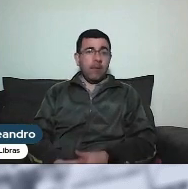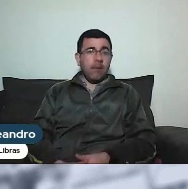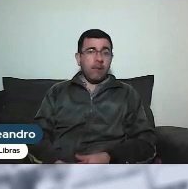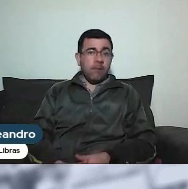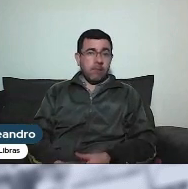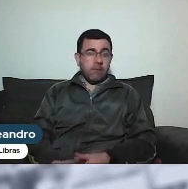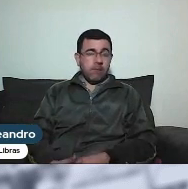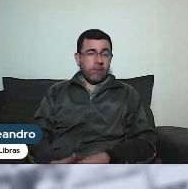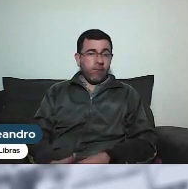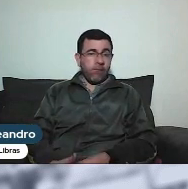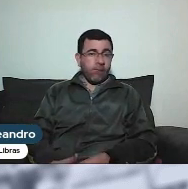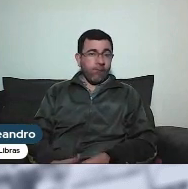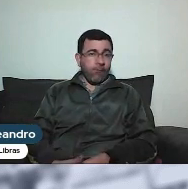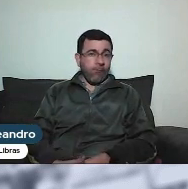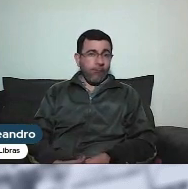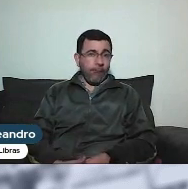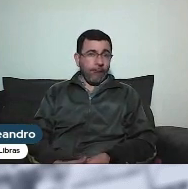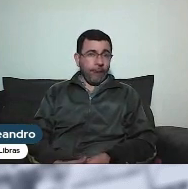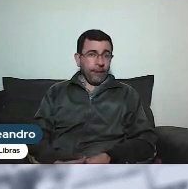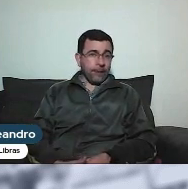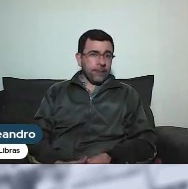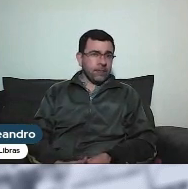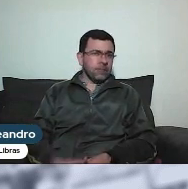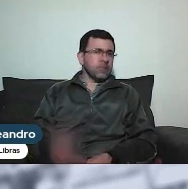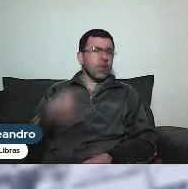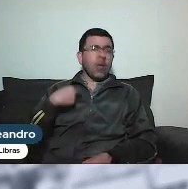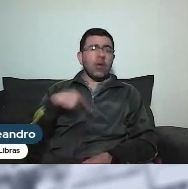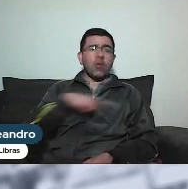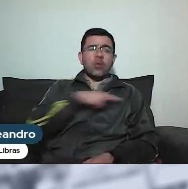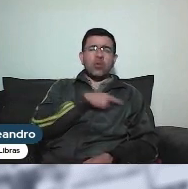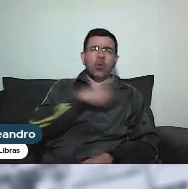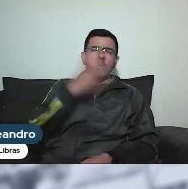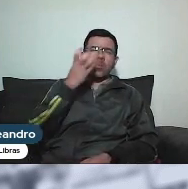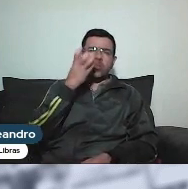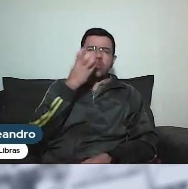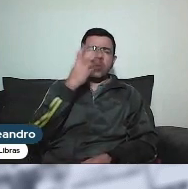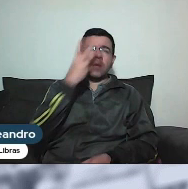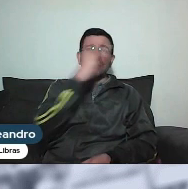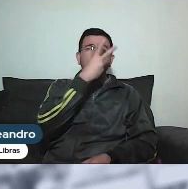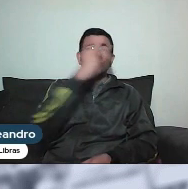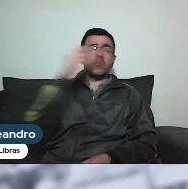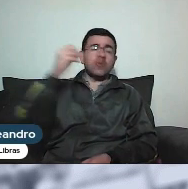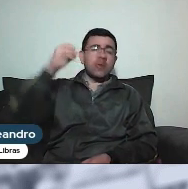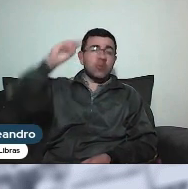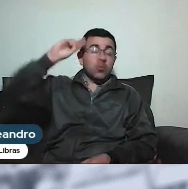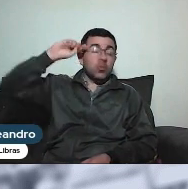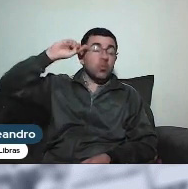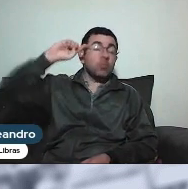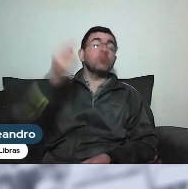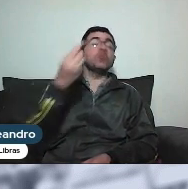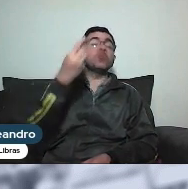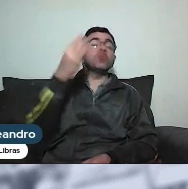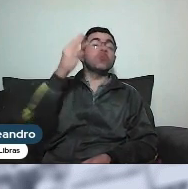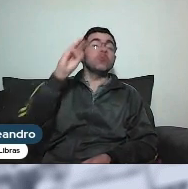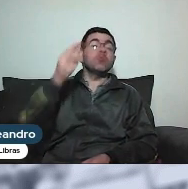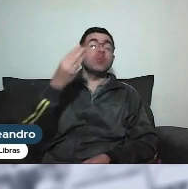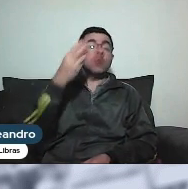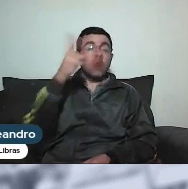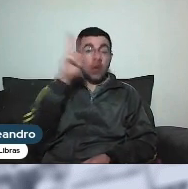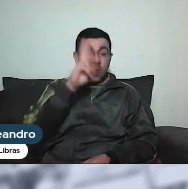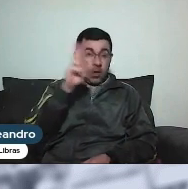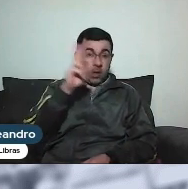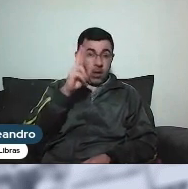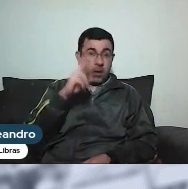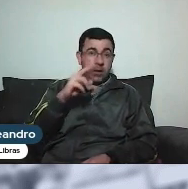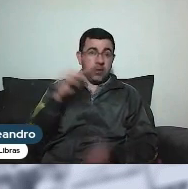não é o que a gente estava querendo, os 200 mil para fazer junto com o IPI, para